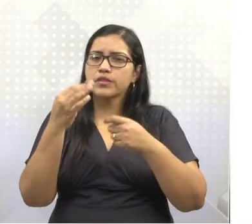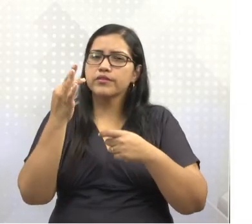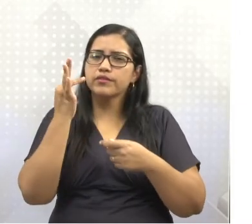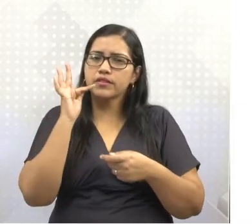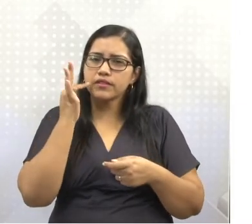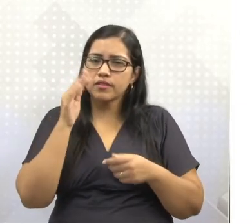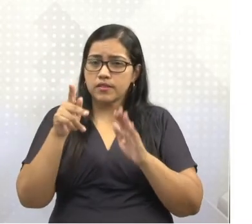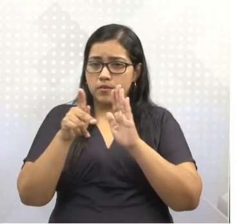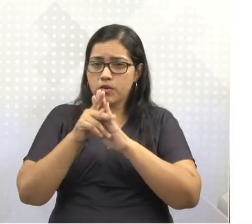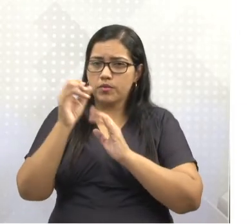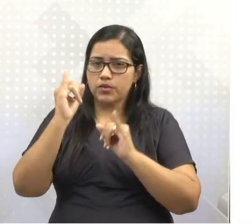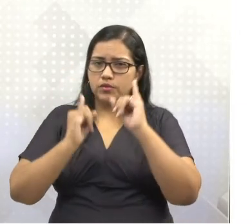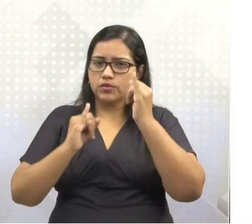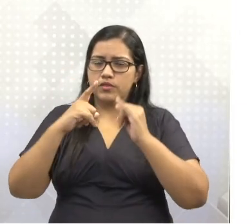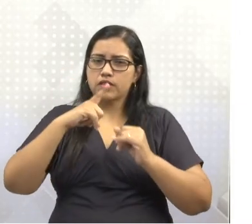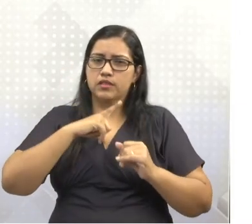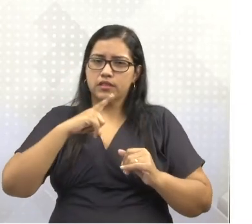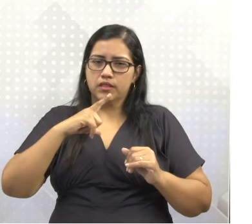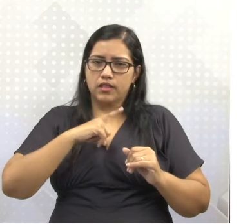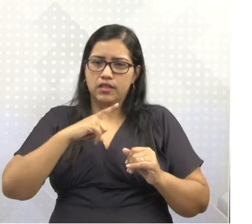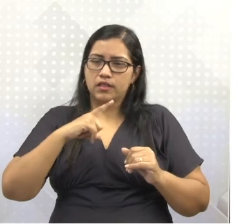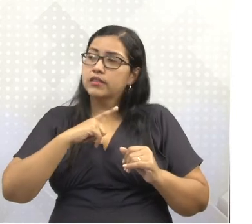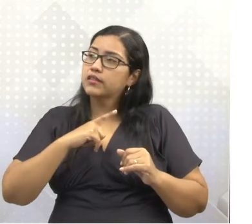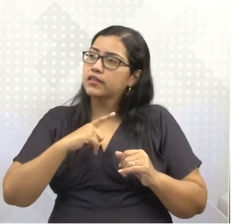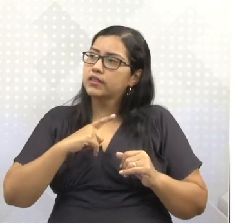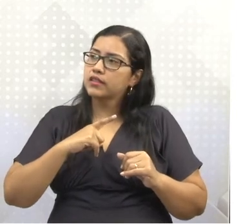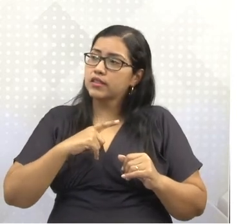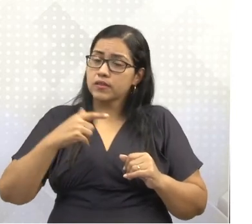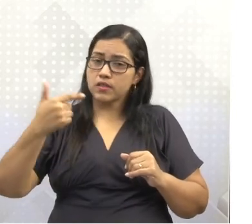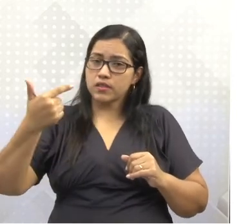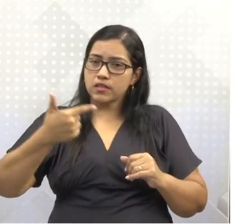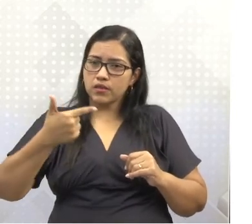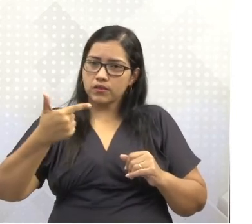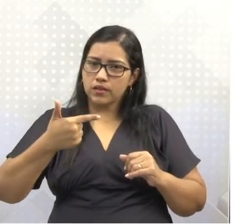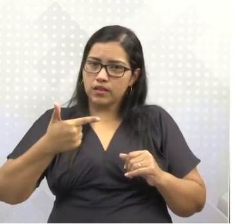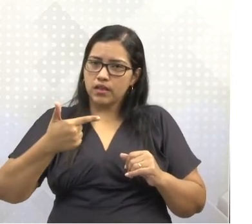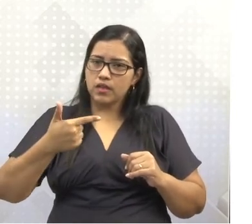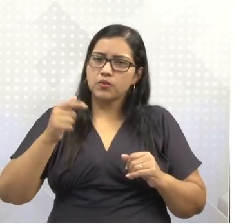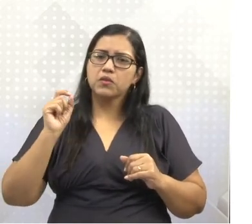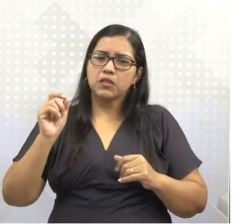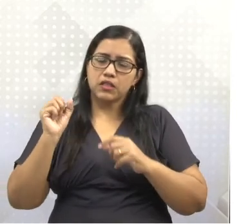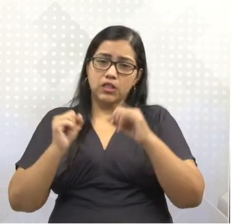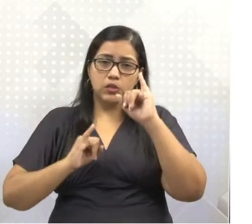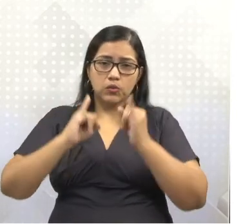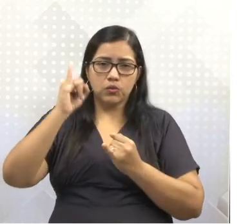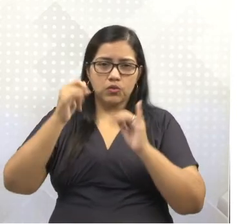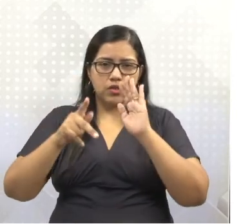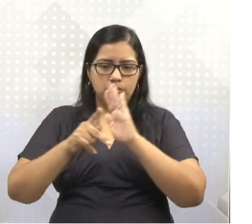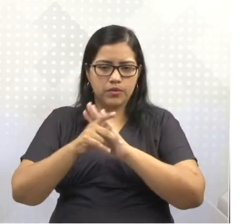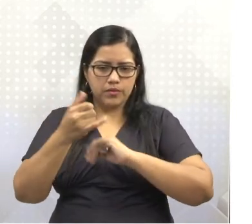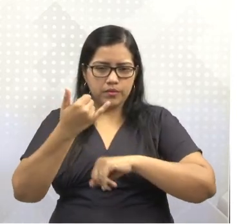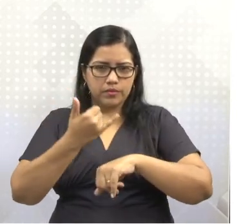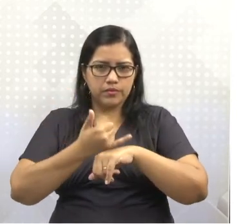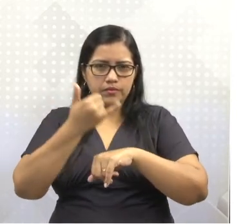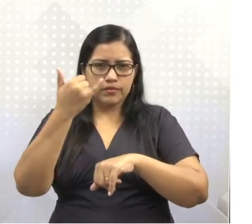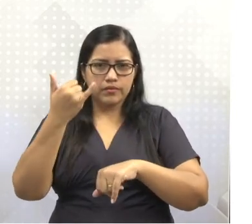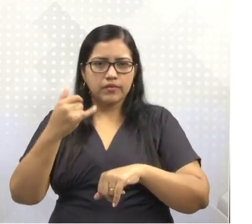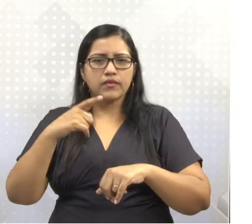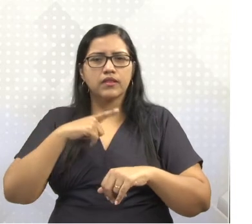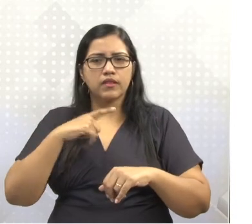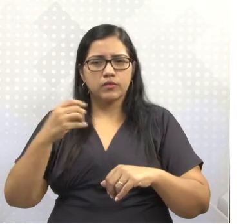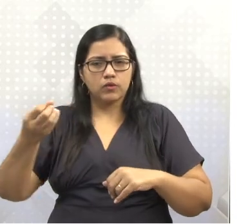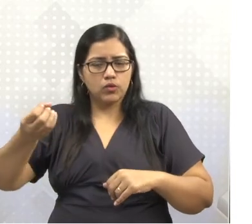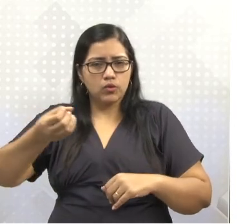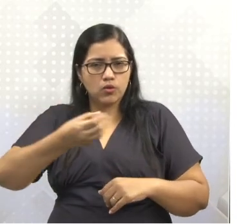nós temos o setor secundário, ele vai destacar a indústria metalúrgica. Além disso, modernas